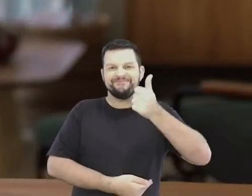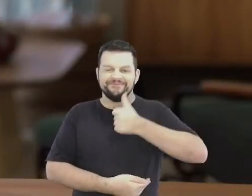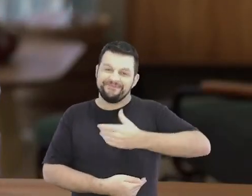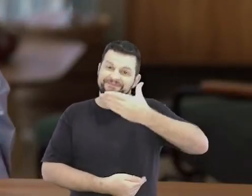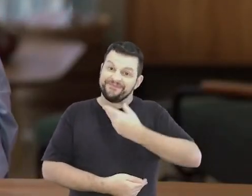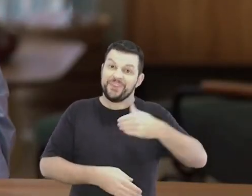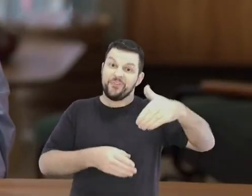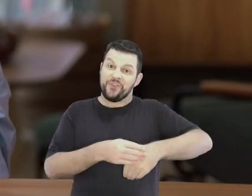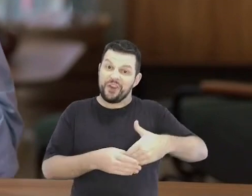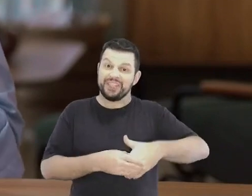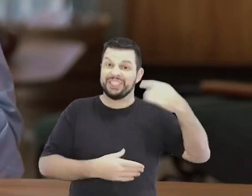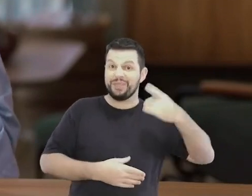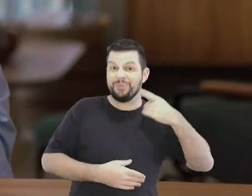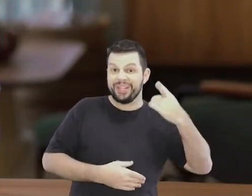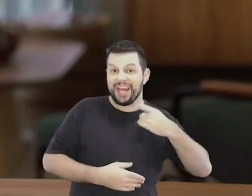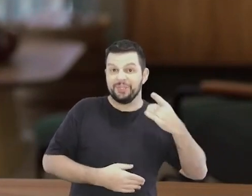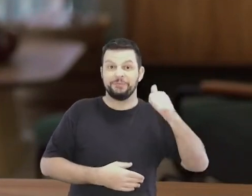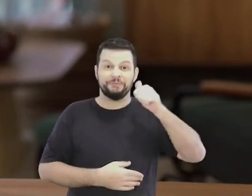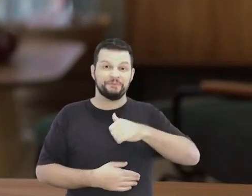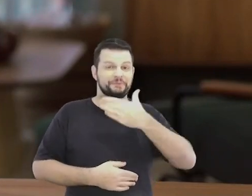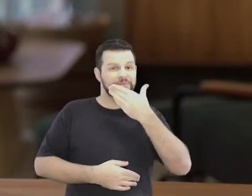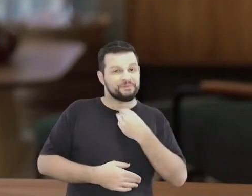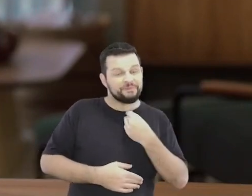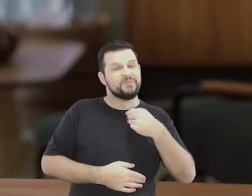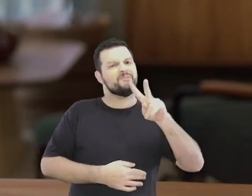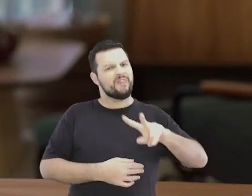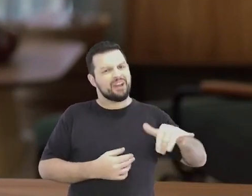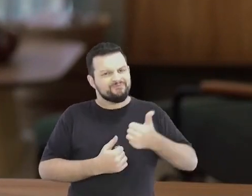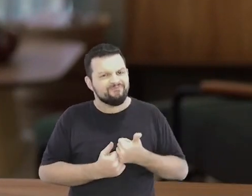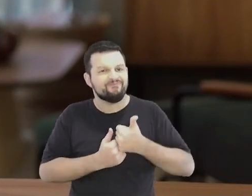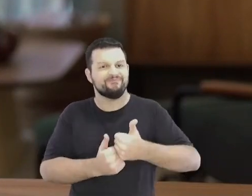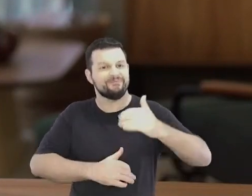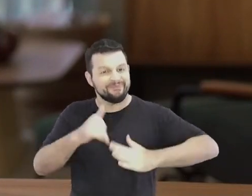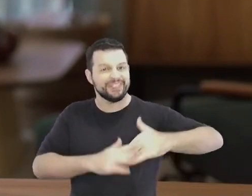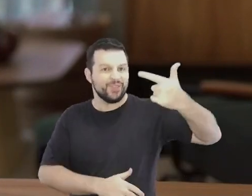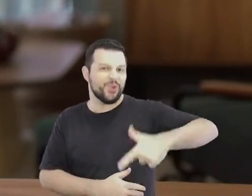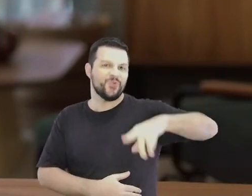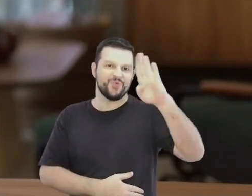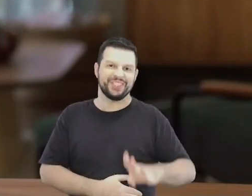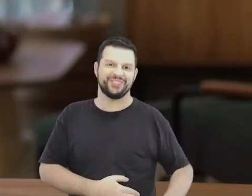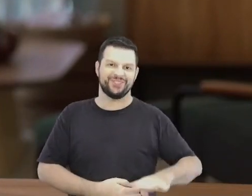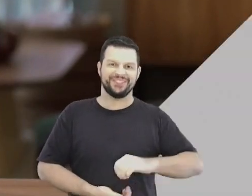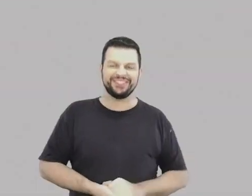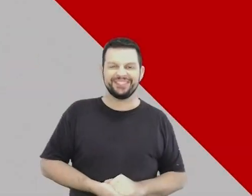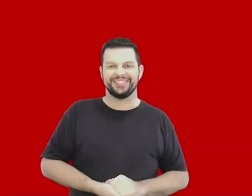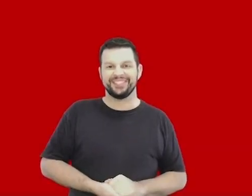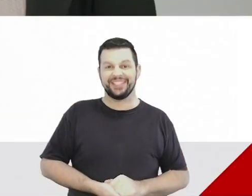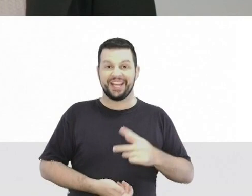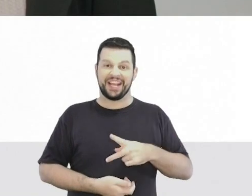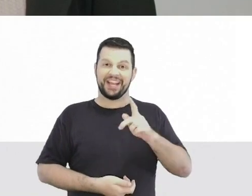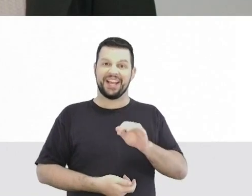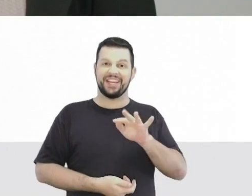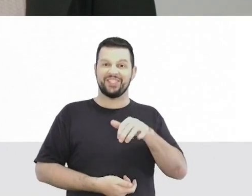minhas amigas, vote nos deputados e deputadas que vão ajudar a reconstruir o Brasil.